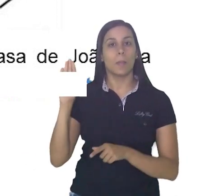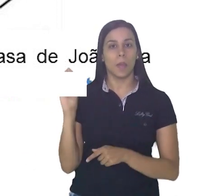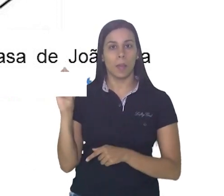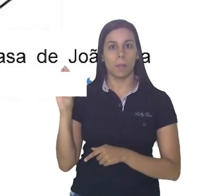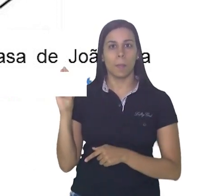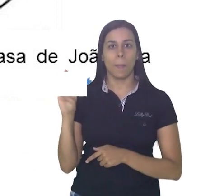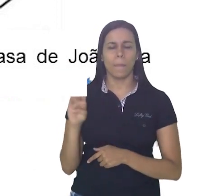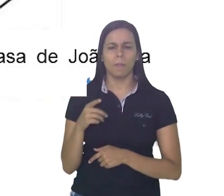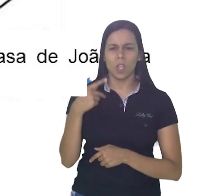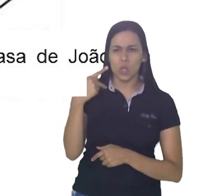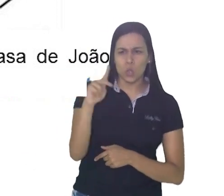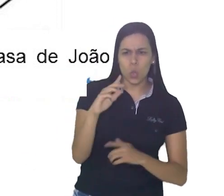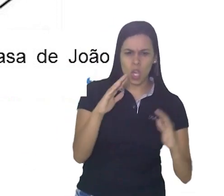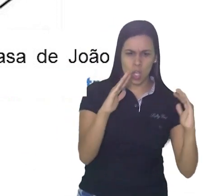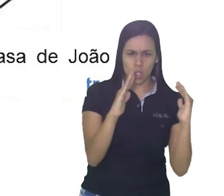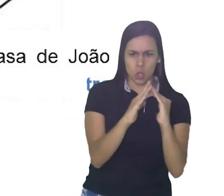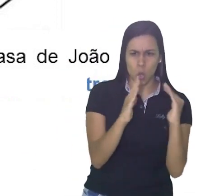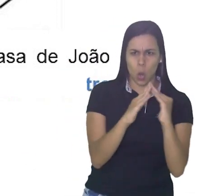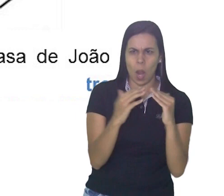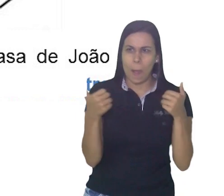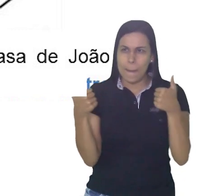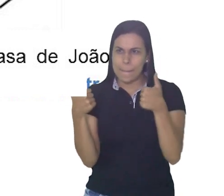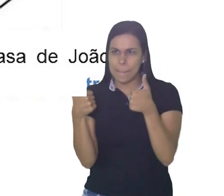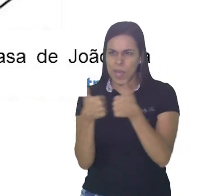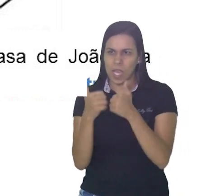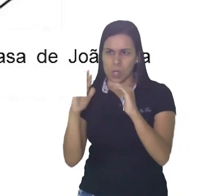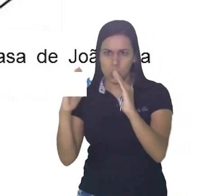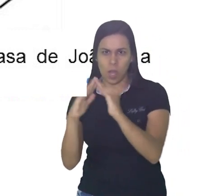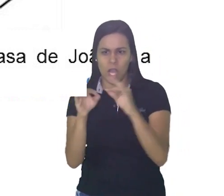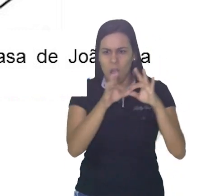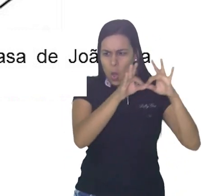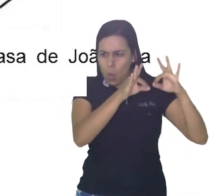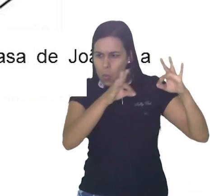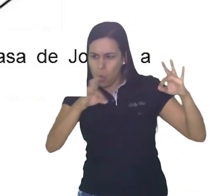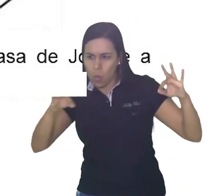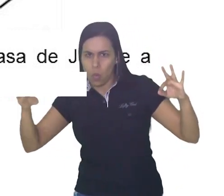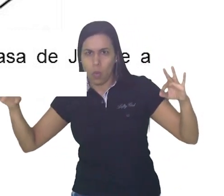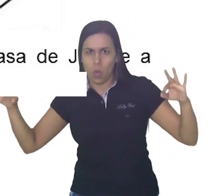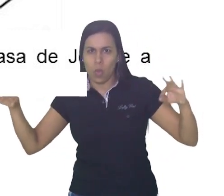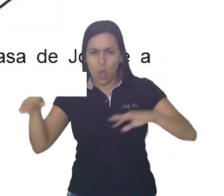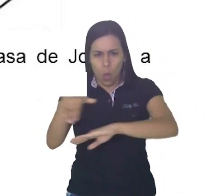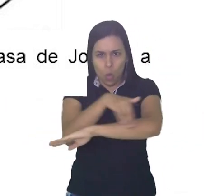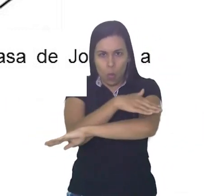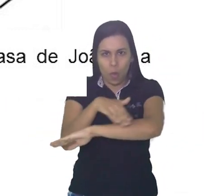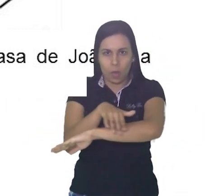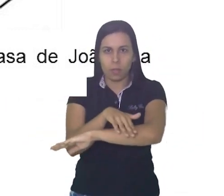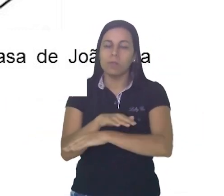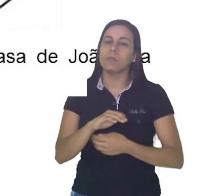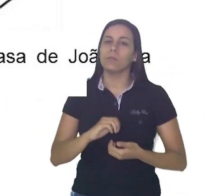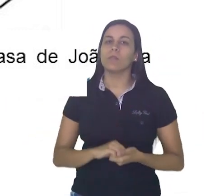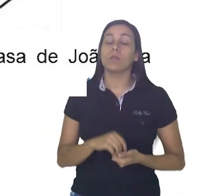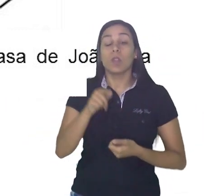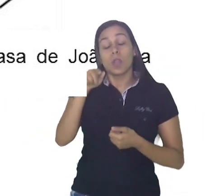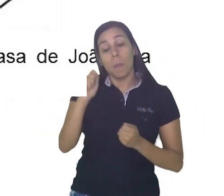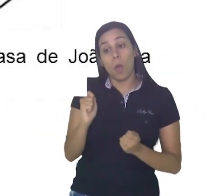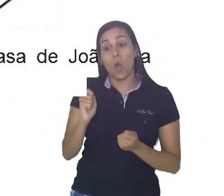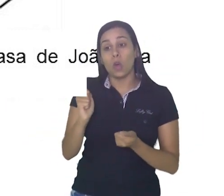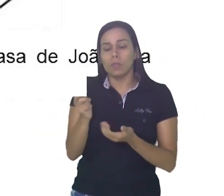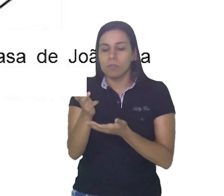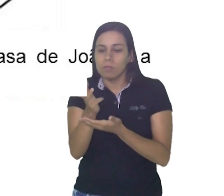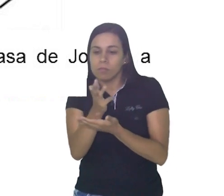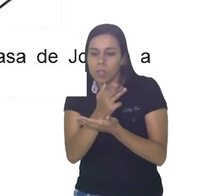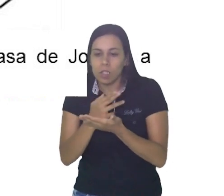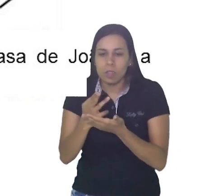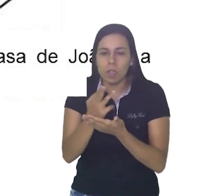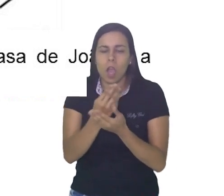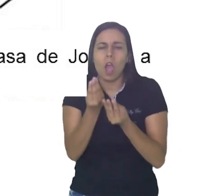sua escola também fica na mesma rua que você mora? Se não fica, descreva em seu caderno o